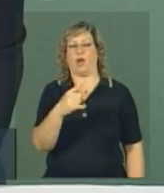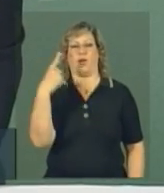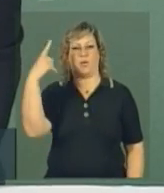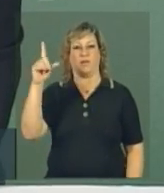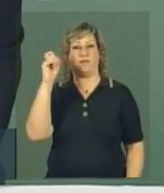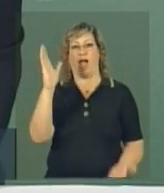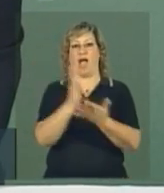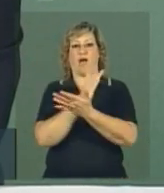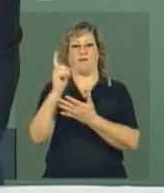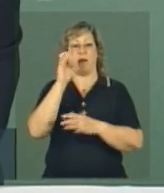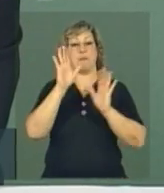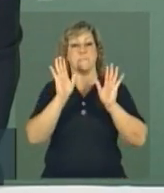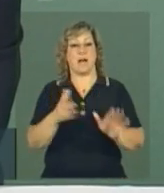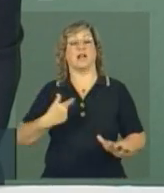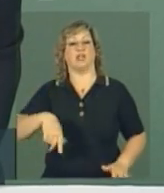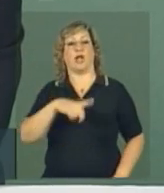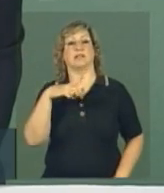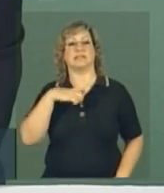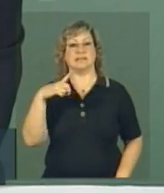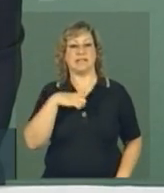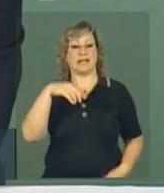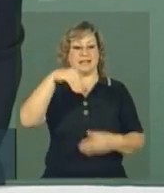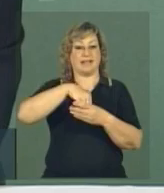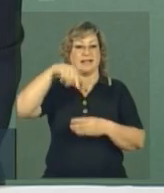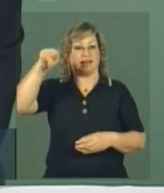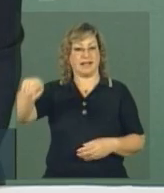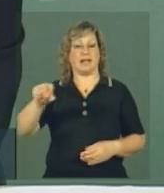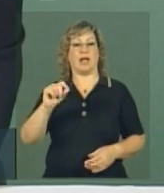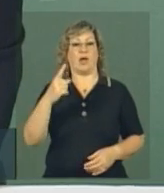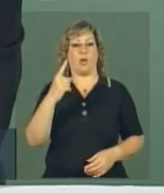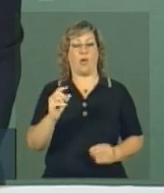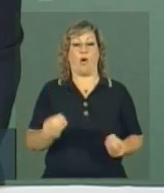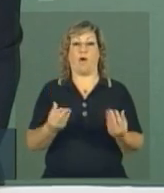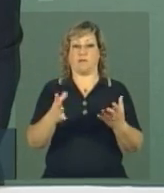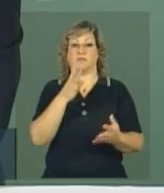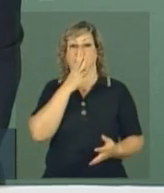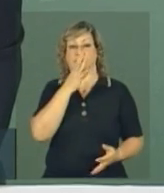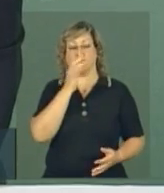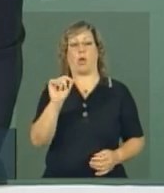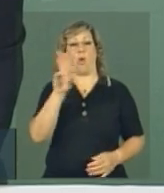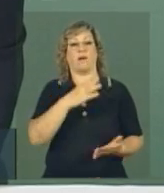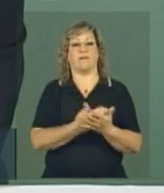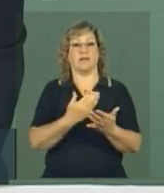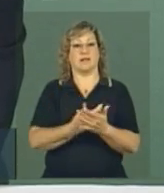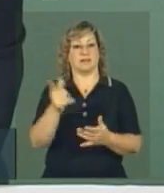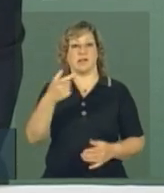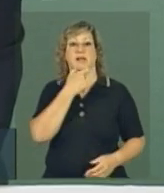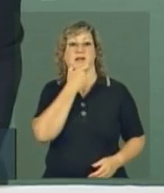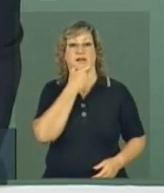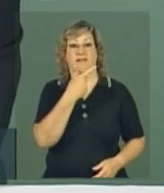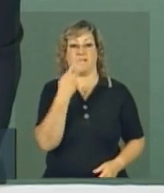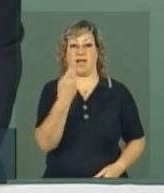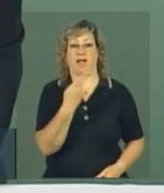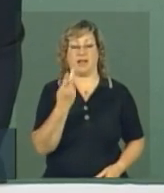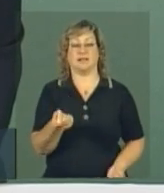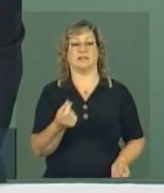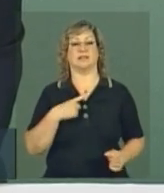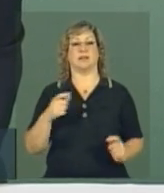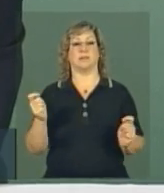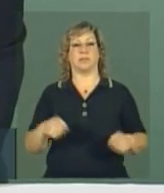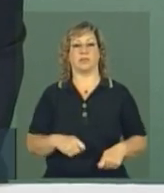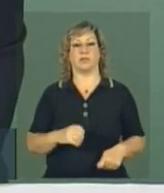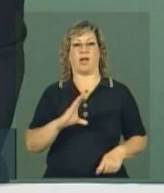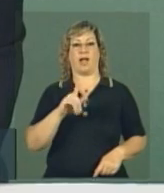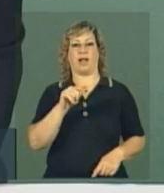Mas, de qualquer forma, nós temos ali uma oferta interessante. universidades em inglês e são universidades de classe